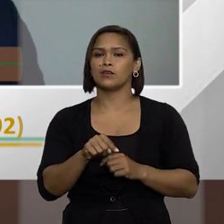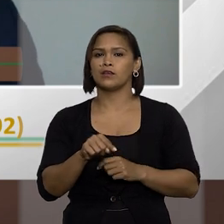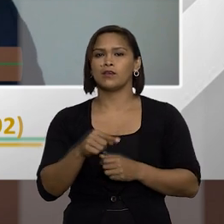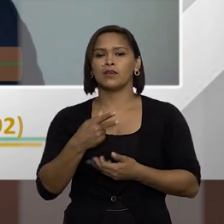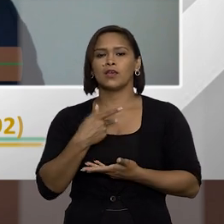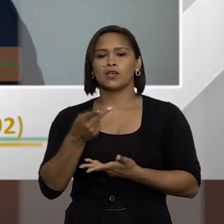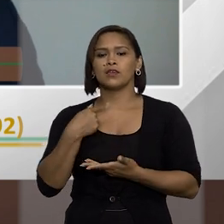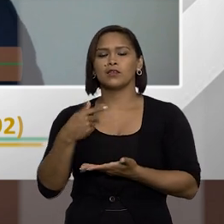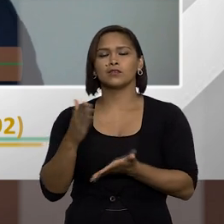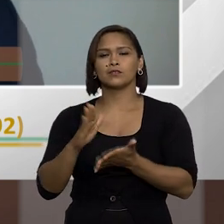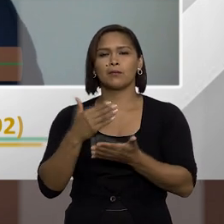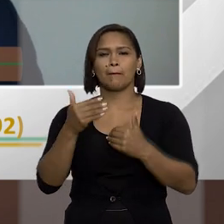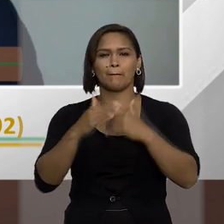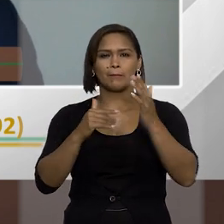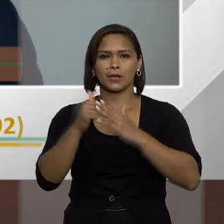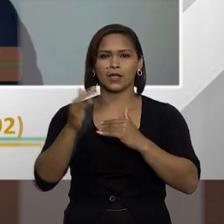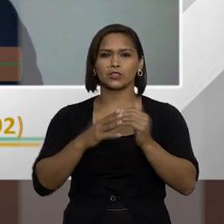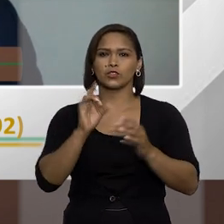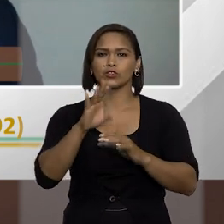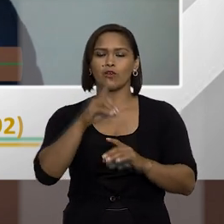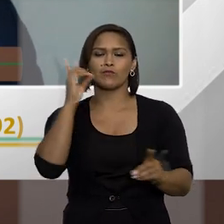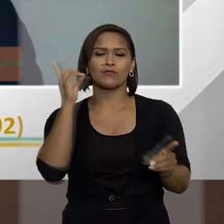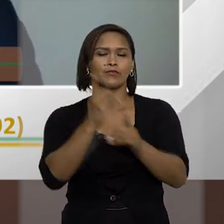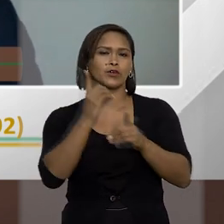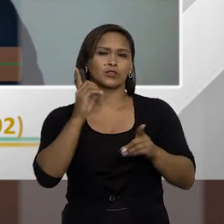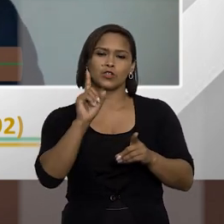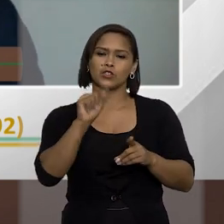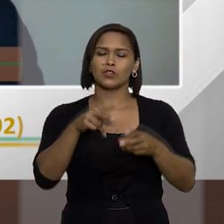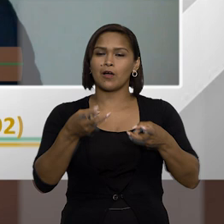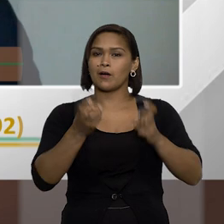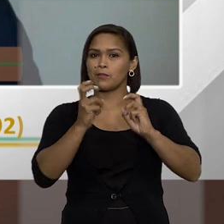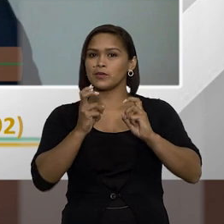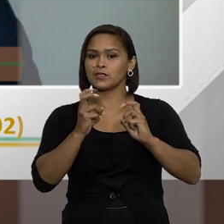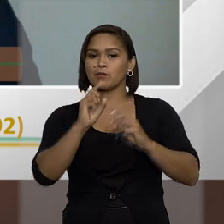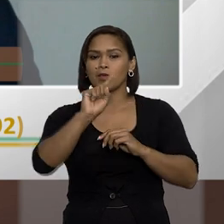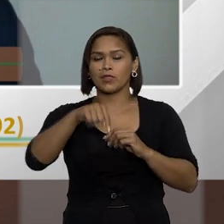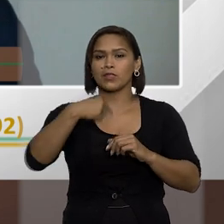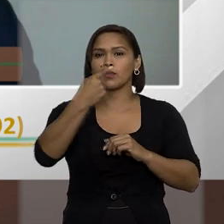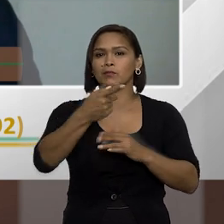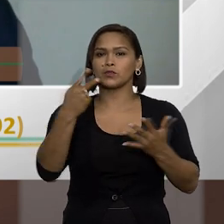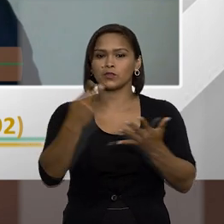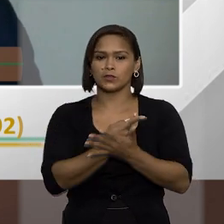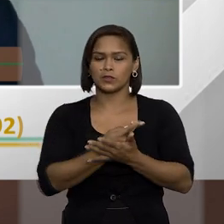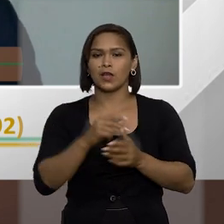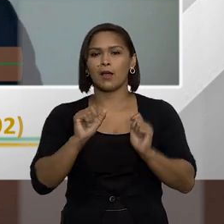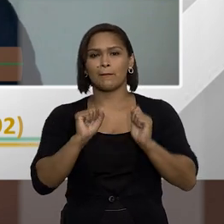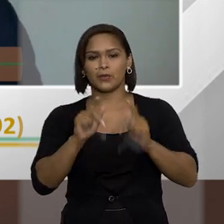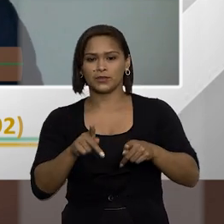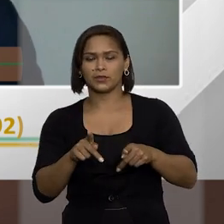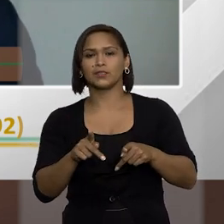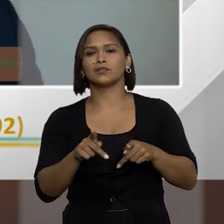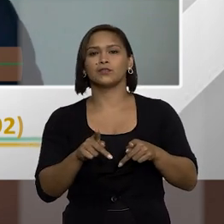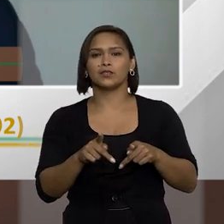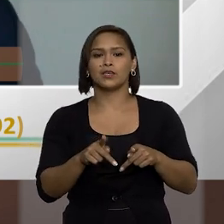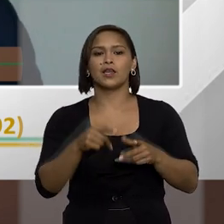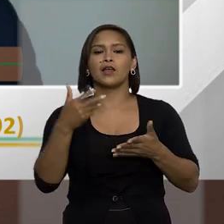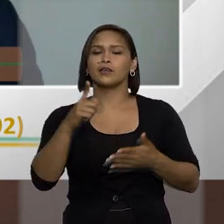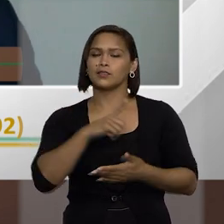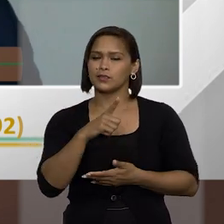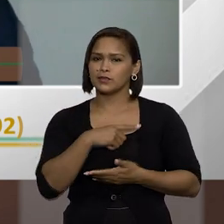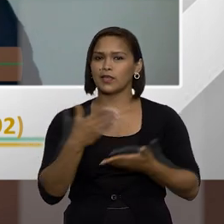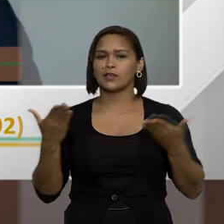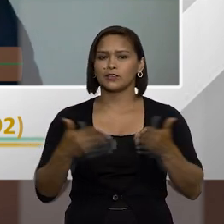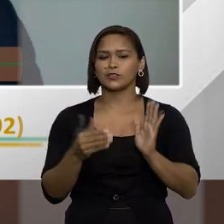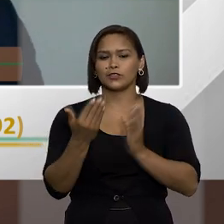ato praticado somente foi descoberto somente foi identificado posteriormente a sua aposentadoria já